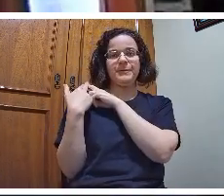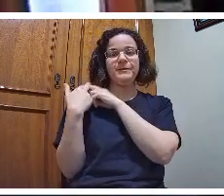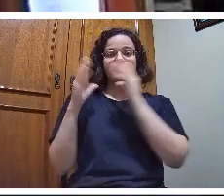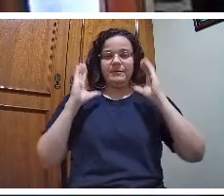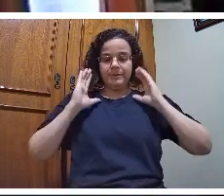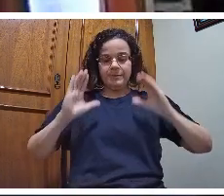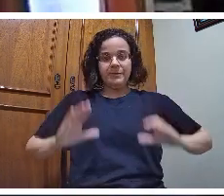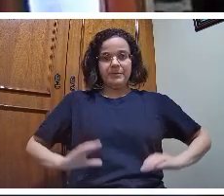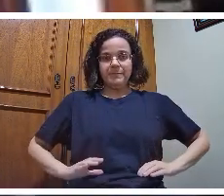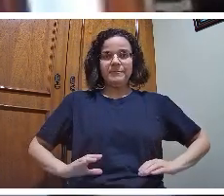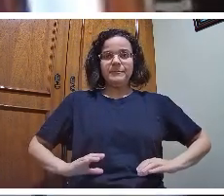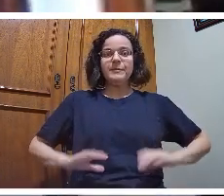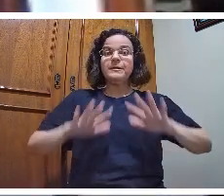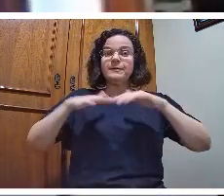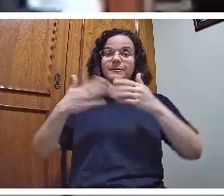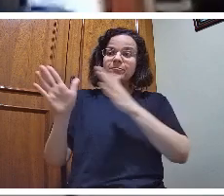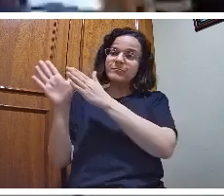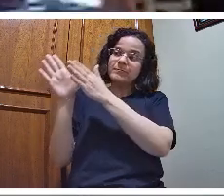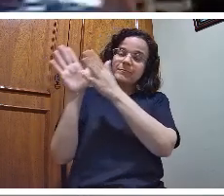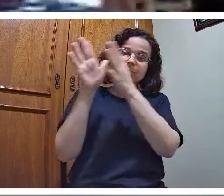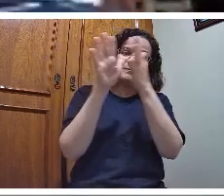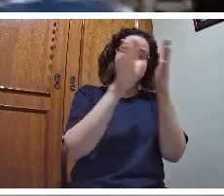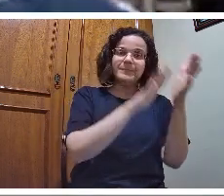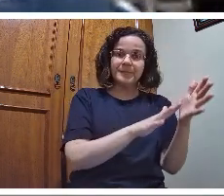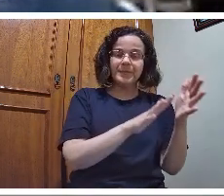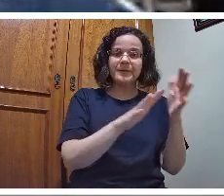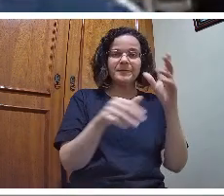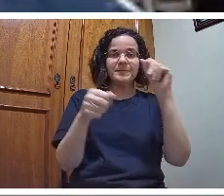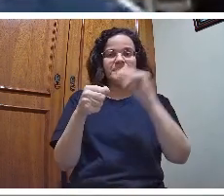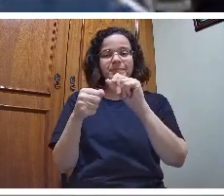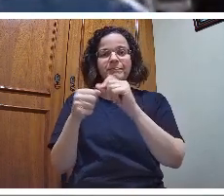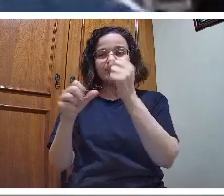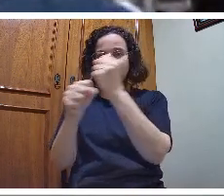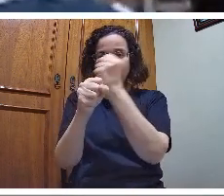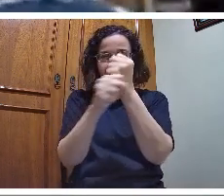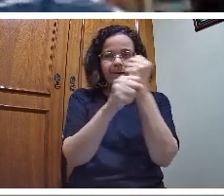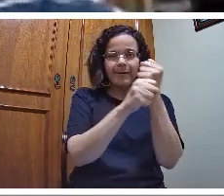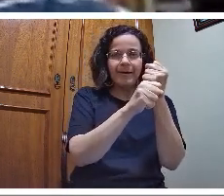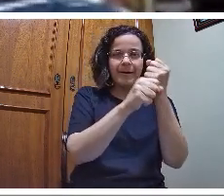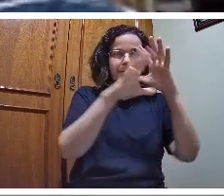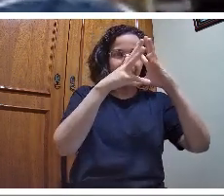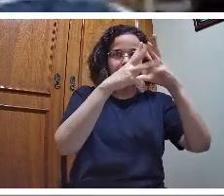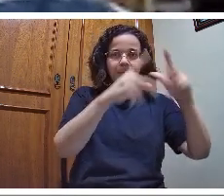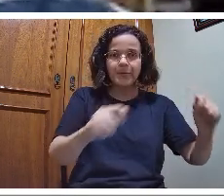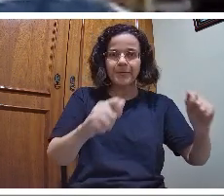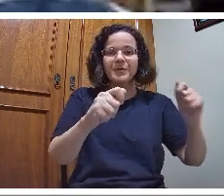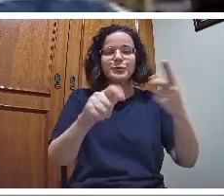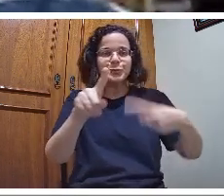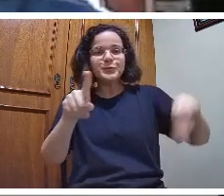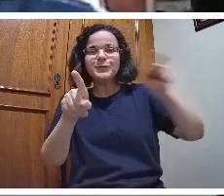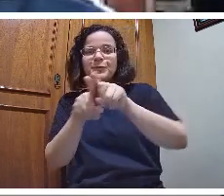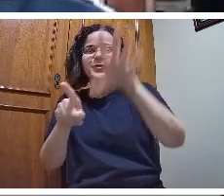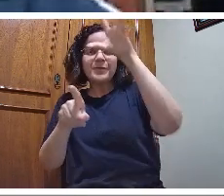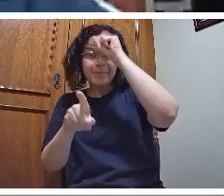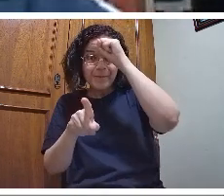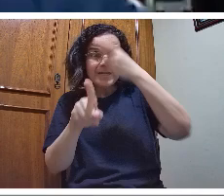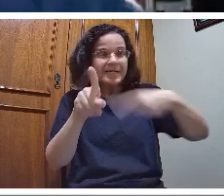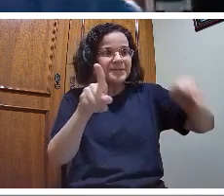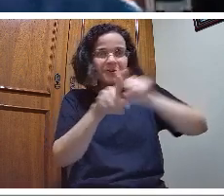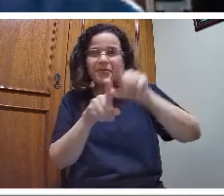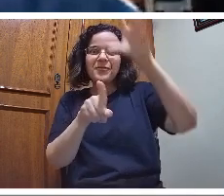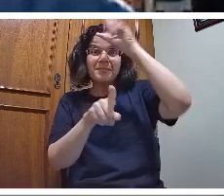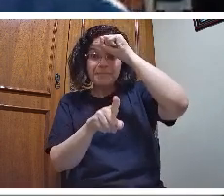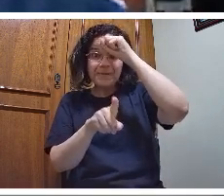Então, este processo de construir e desconstruir de aprender, desaprender e reaprender é o